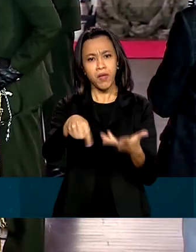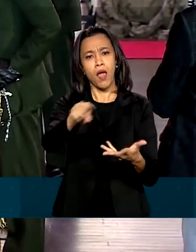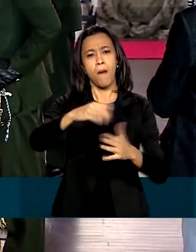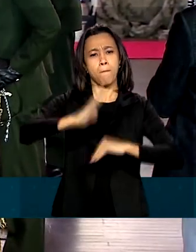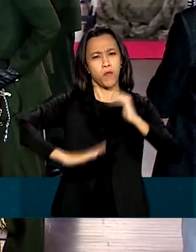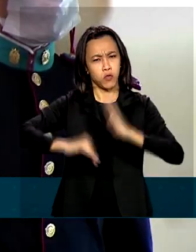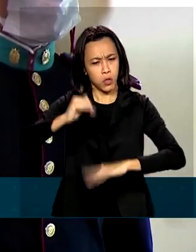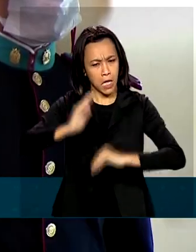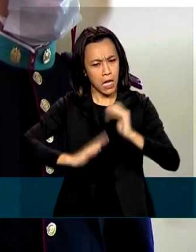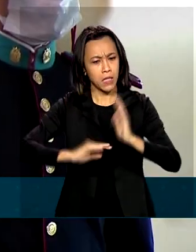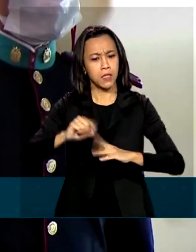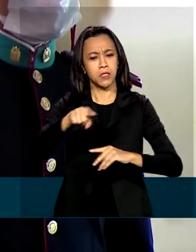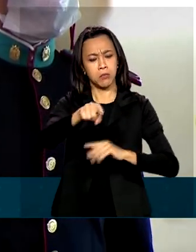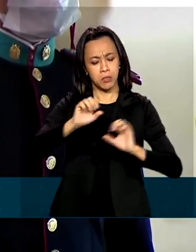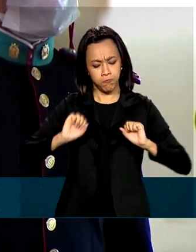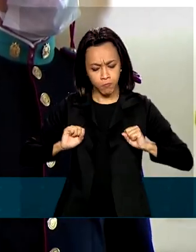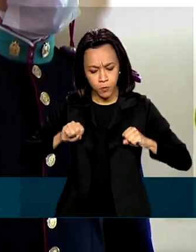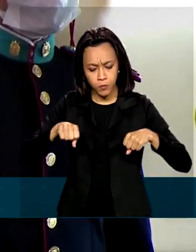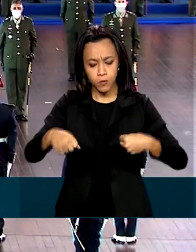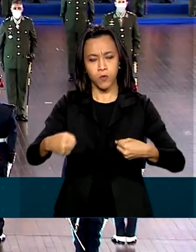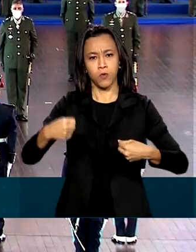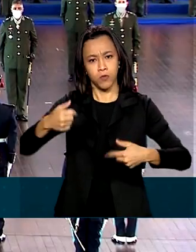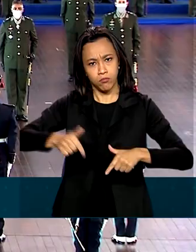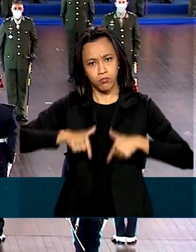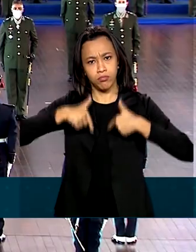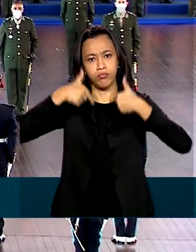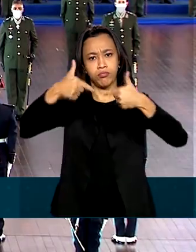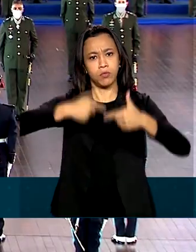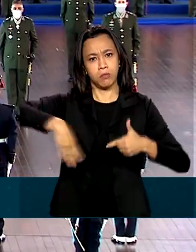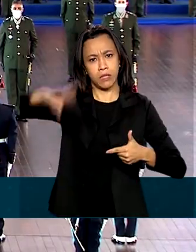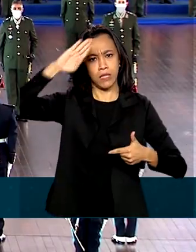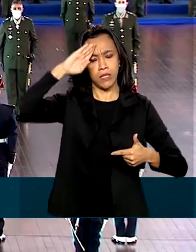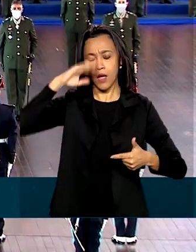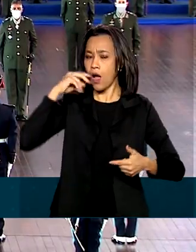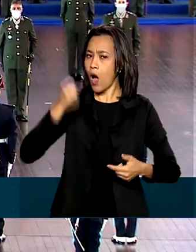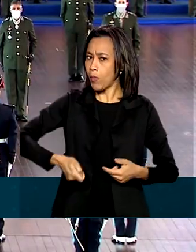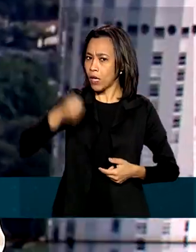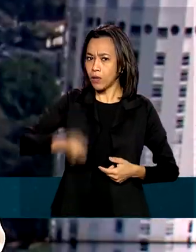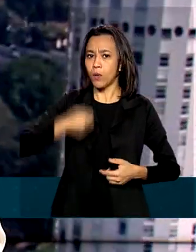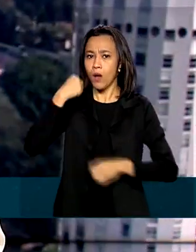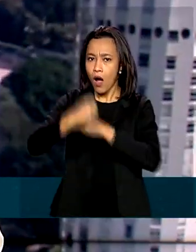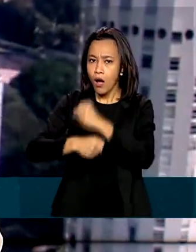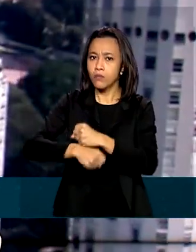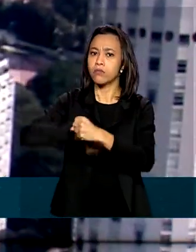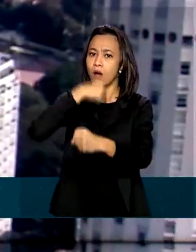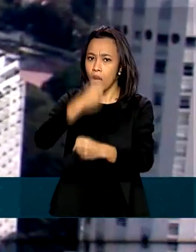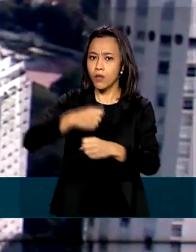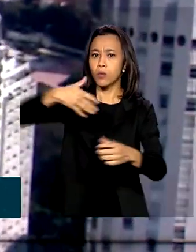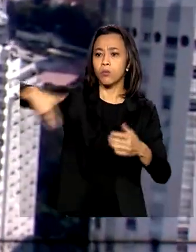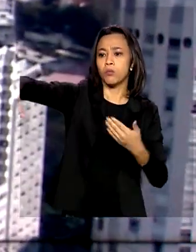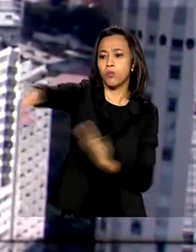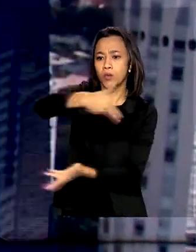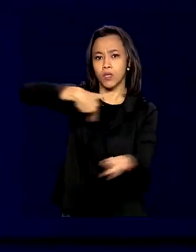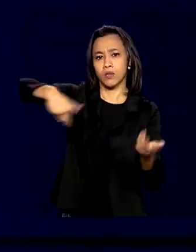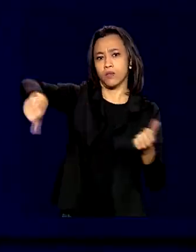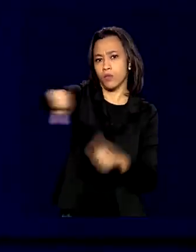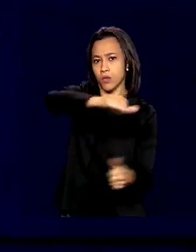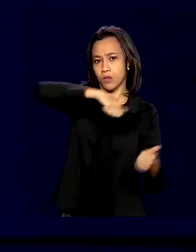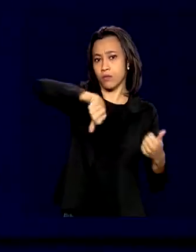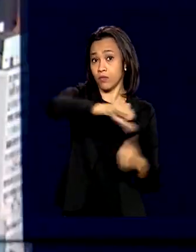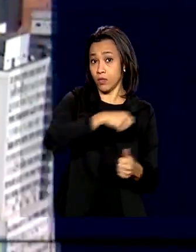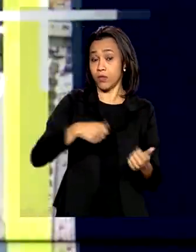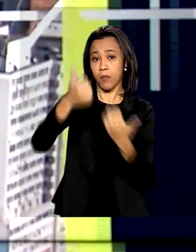profissionalismo e dedicação. Todo ano é obrigatória a renovação de um quarto dos oficiais generais. No